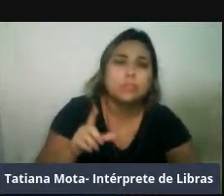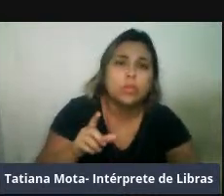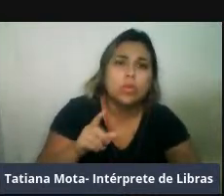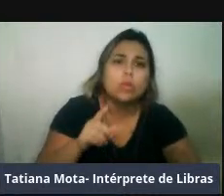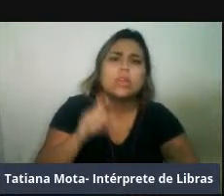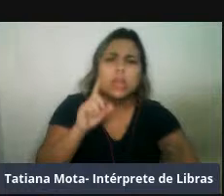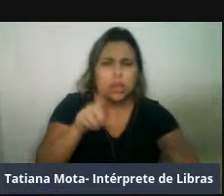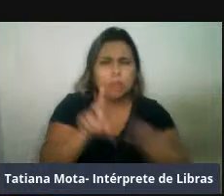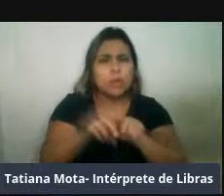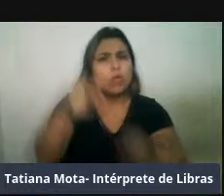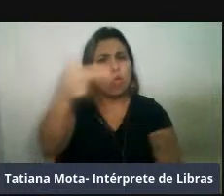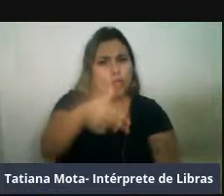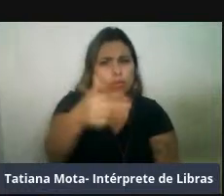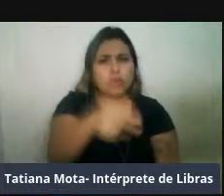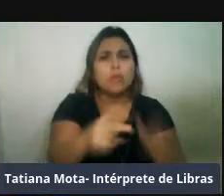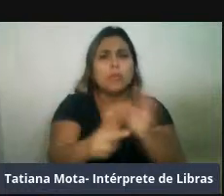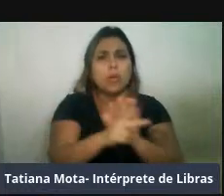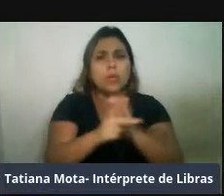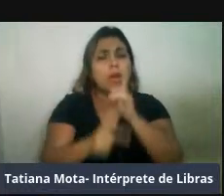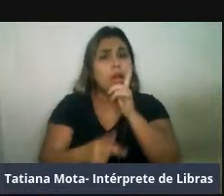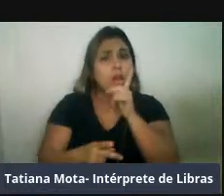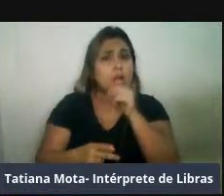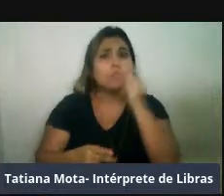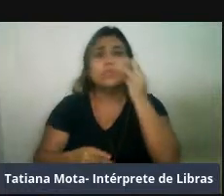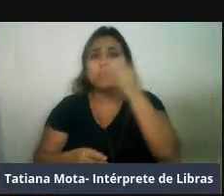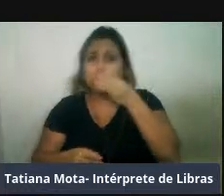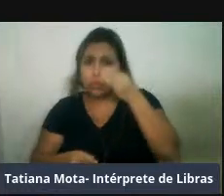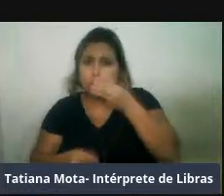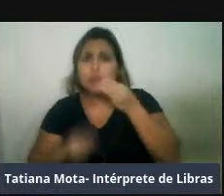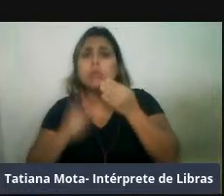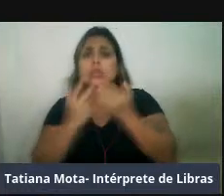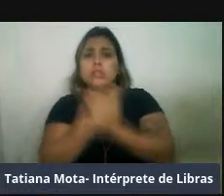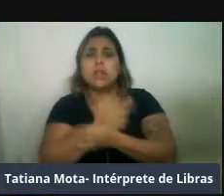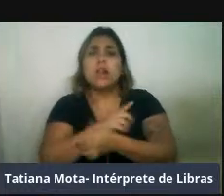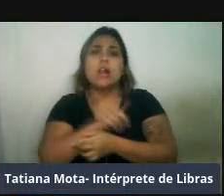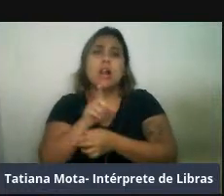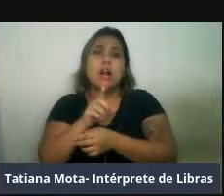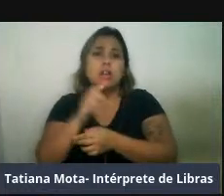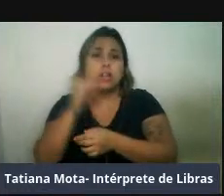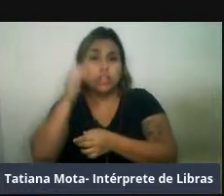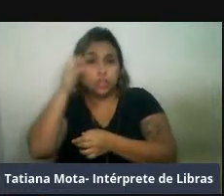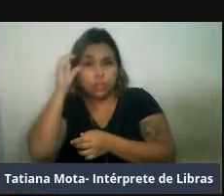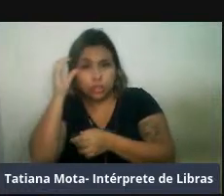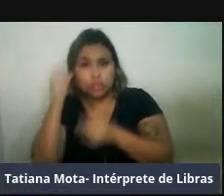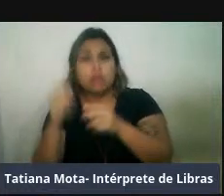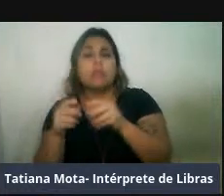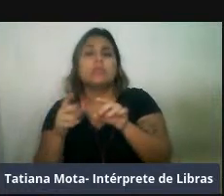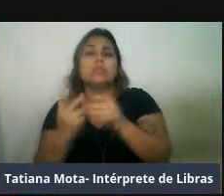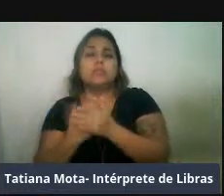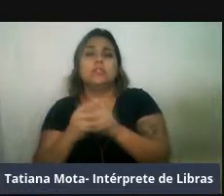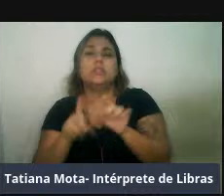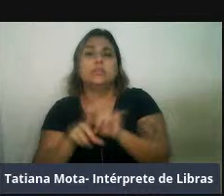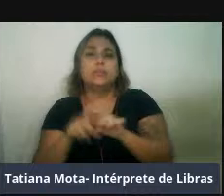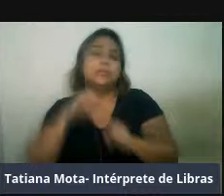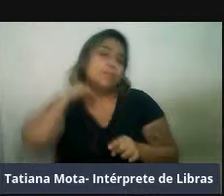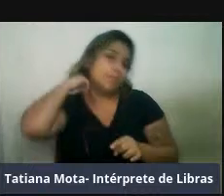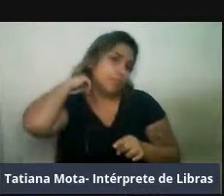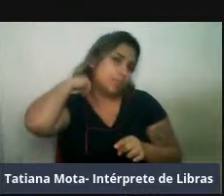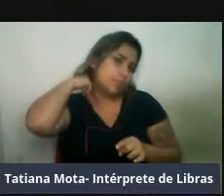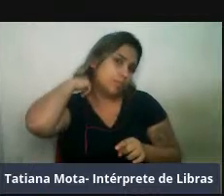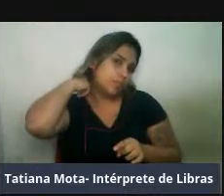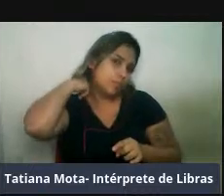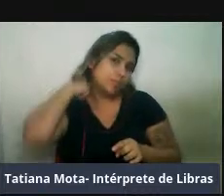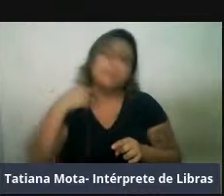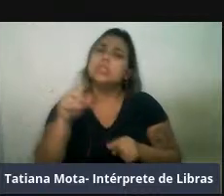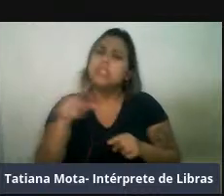de água doce, que vivia no rio Yangtze, aqui na China, e a China, com todo esse crescimento econômico que